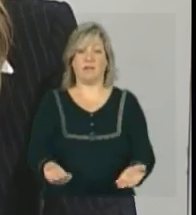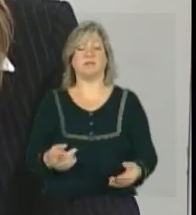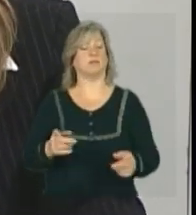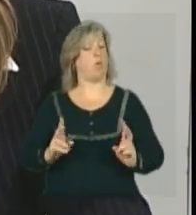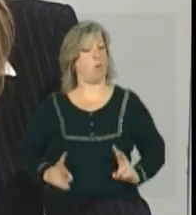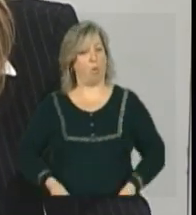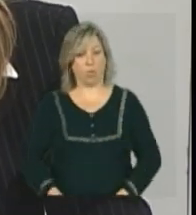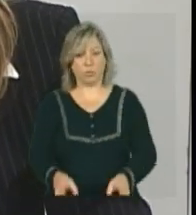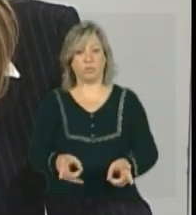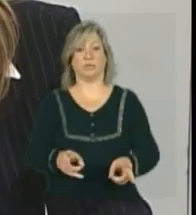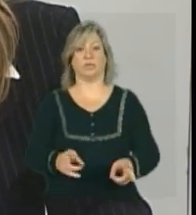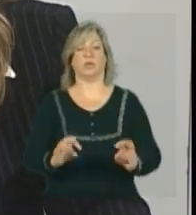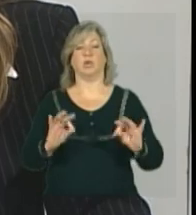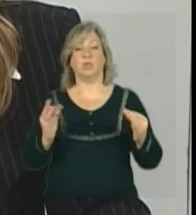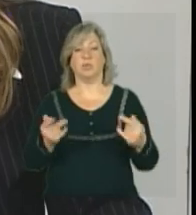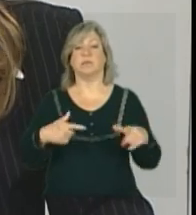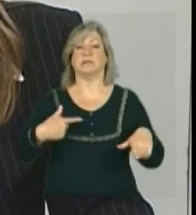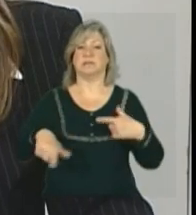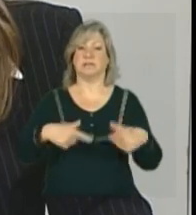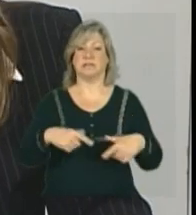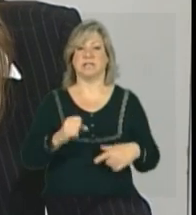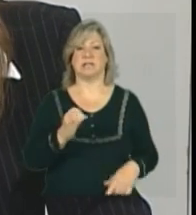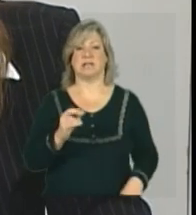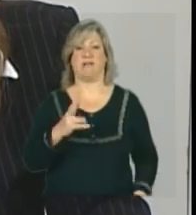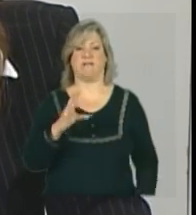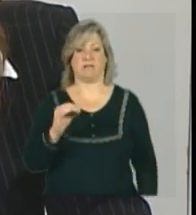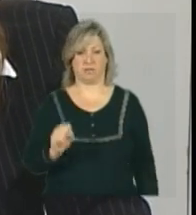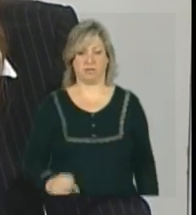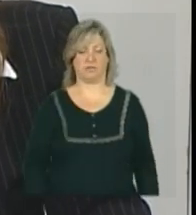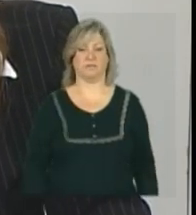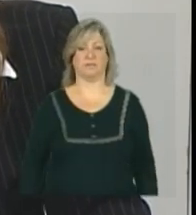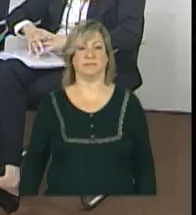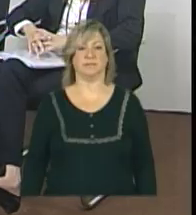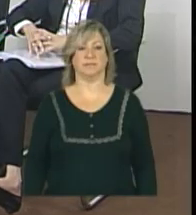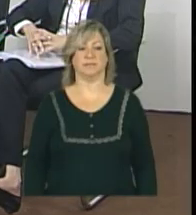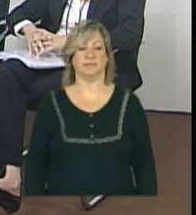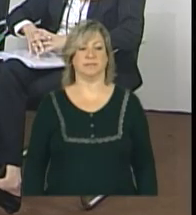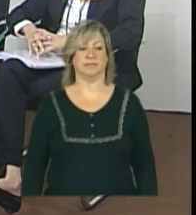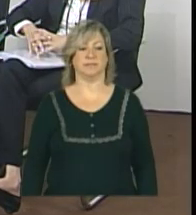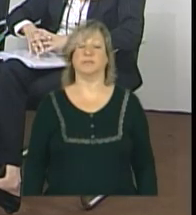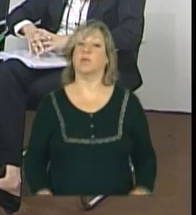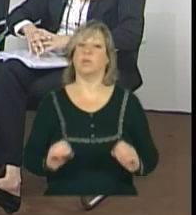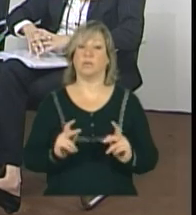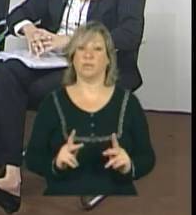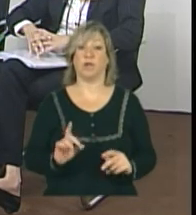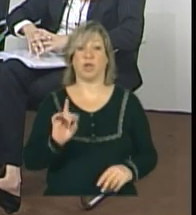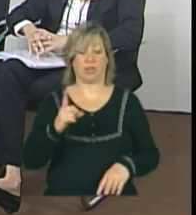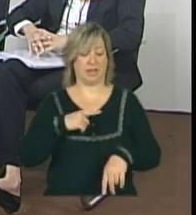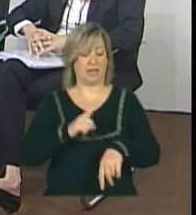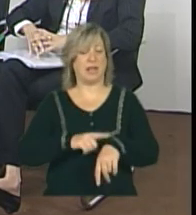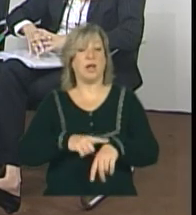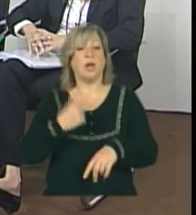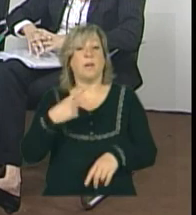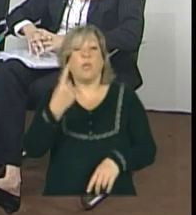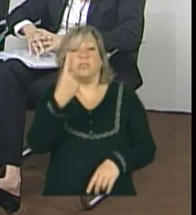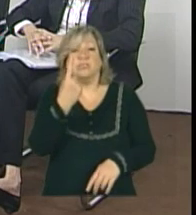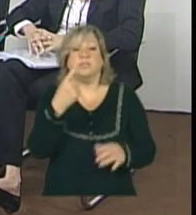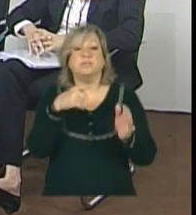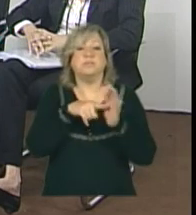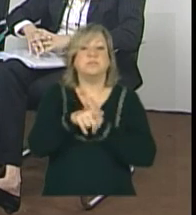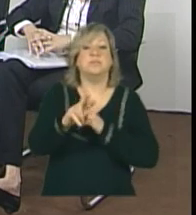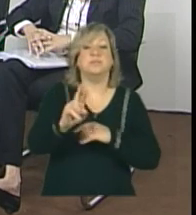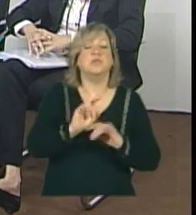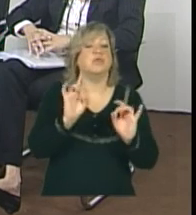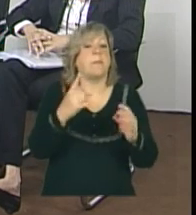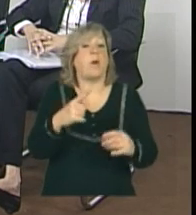continua oferecendo os serviços. Bom, a gente só tem tempo para mais uma resposta,